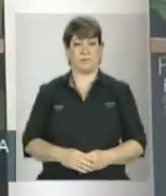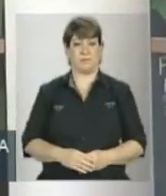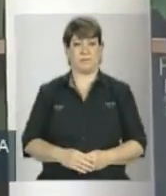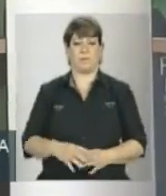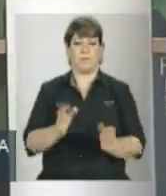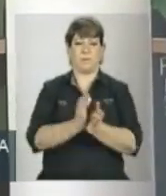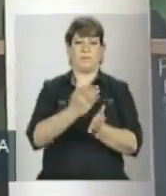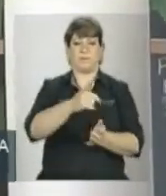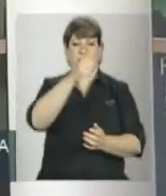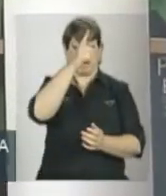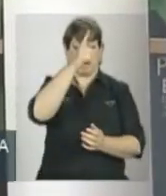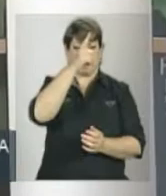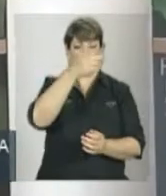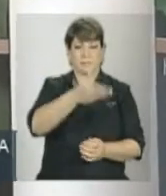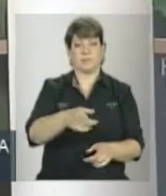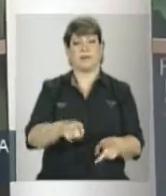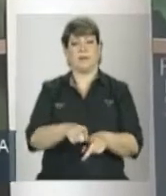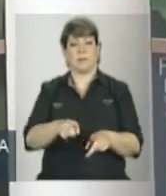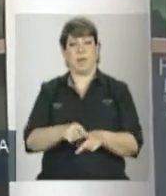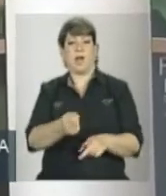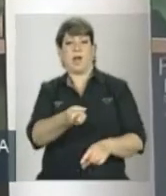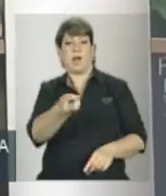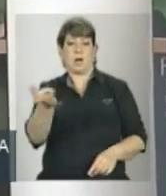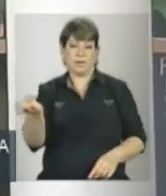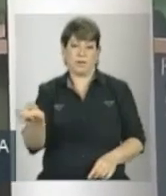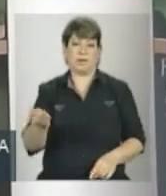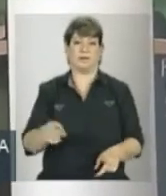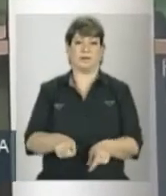lado alemão, e certamente haverá alguém.